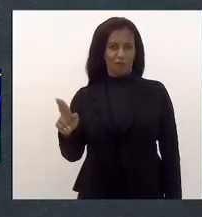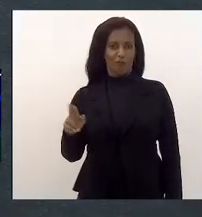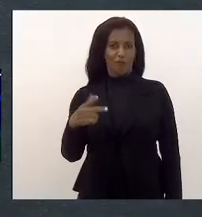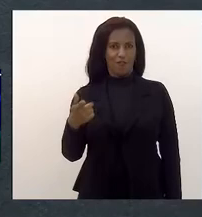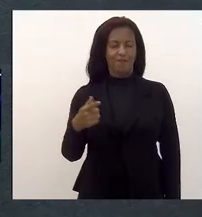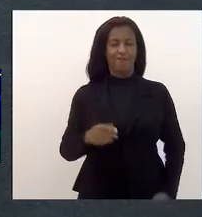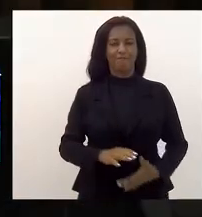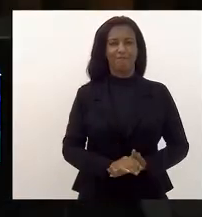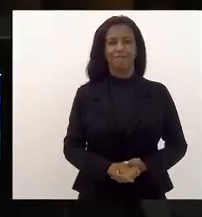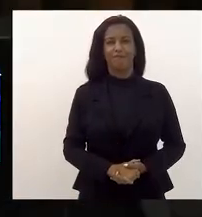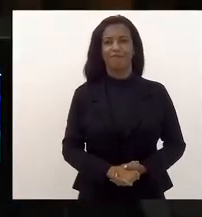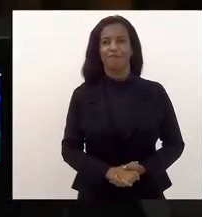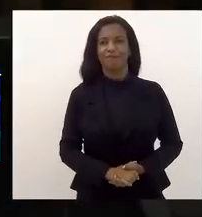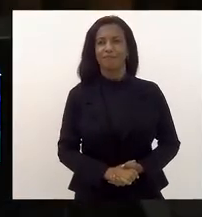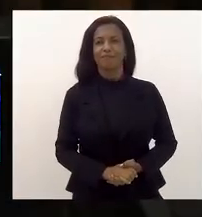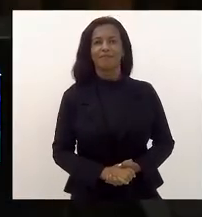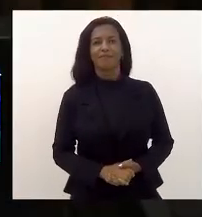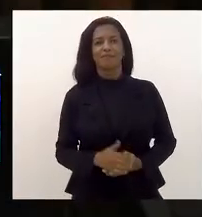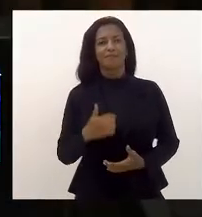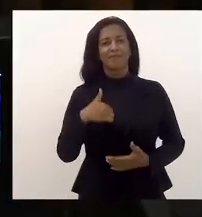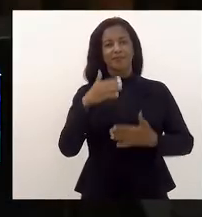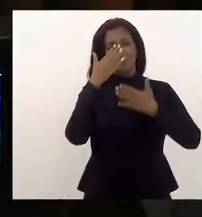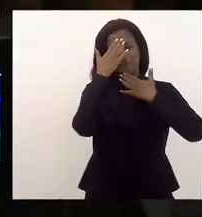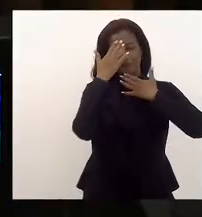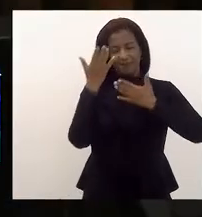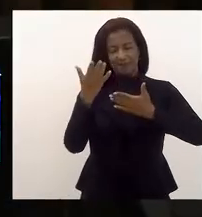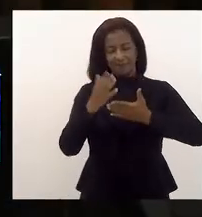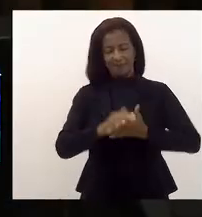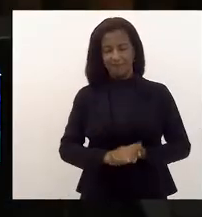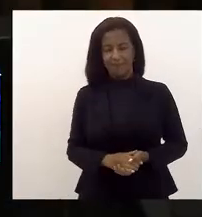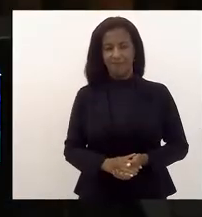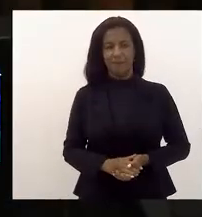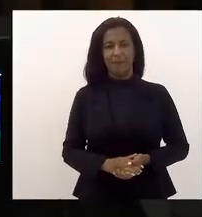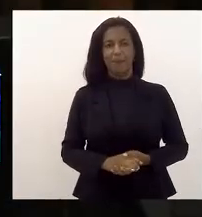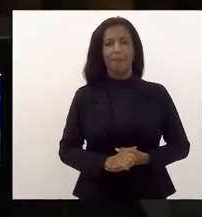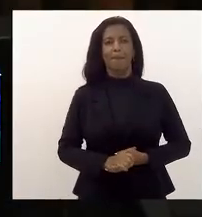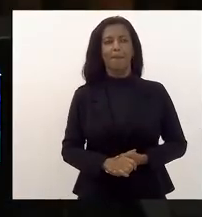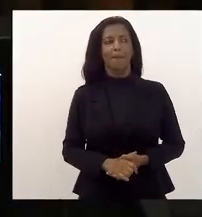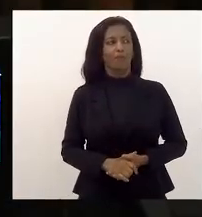Obrigado, deputado Luiz. Eu que agradeço a parte, senhora presidente. Mas eu